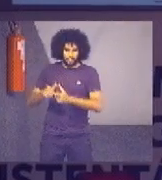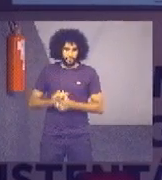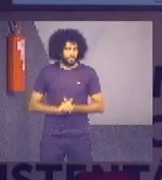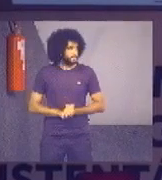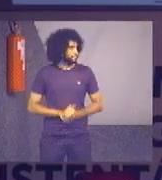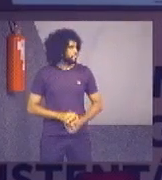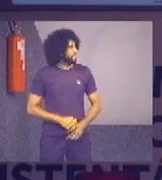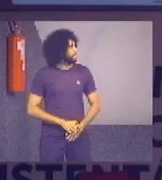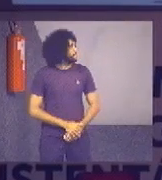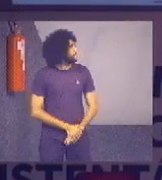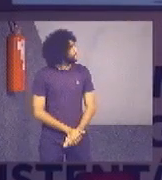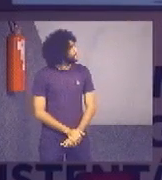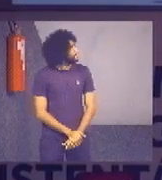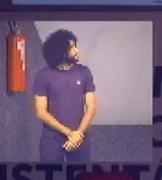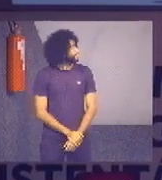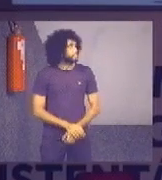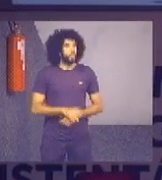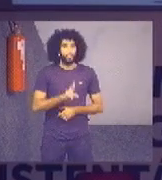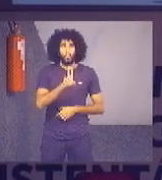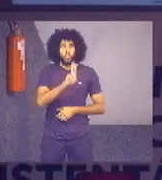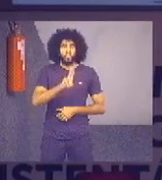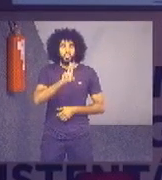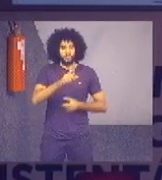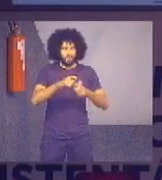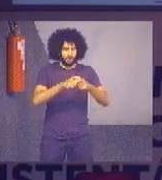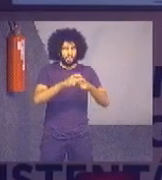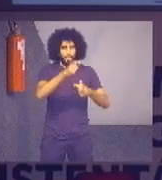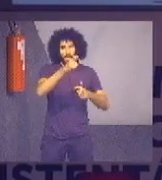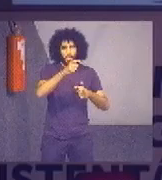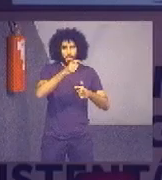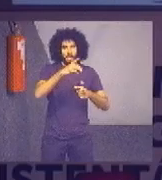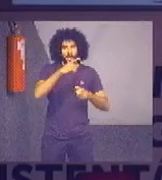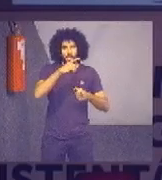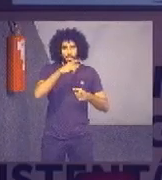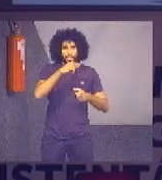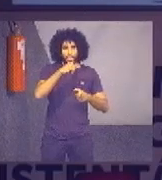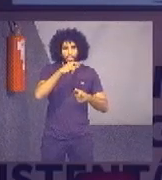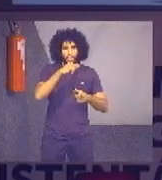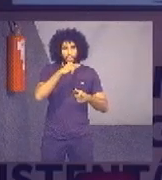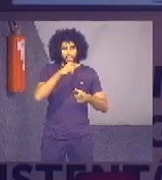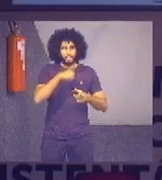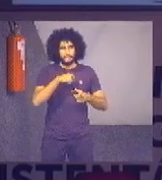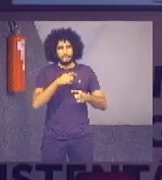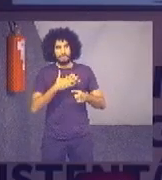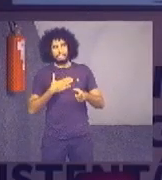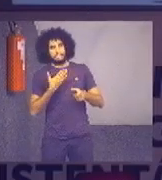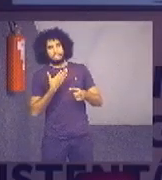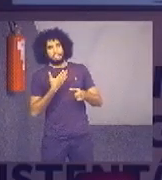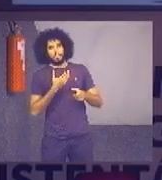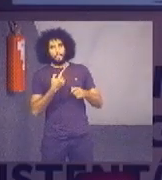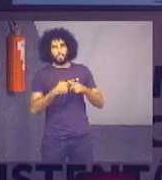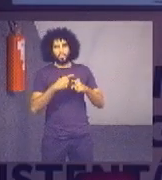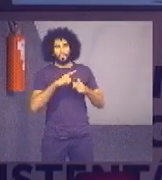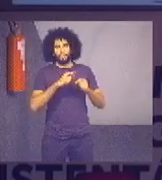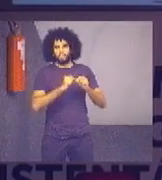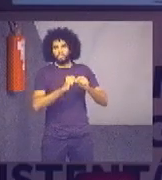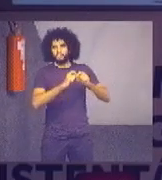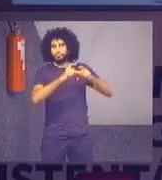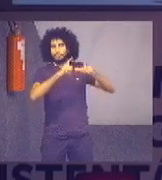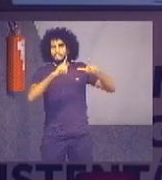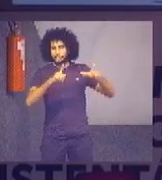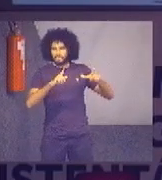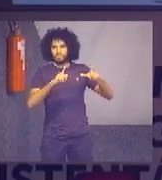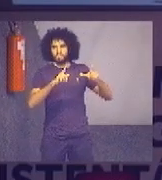Aí, sobre as garrafinhas, aí, que foi aquele número que assustou um pouquinho, que a gente tem uma elevação, e a gente tem uma